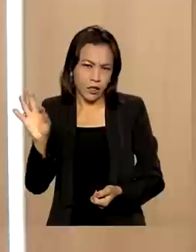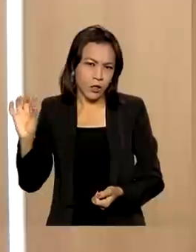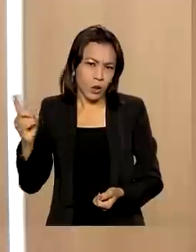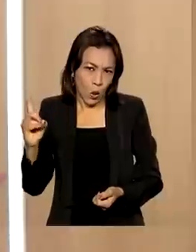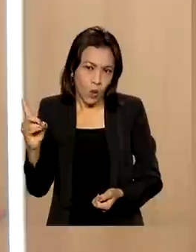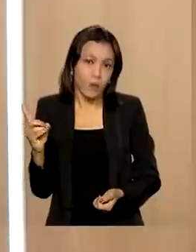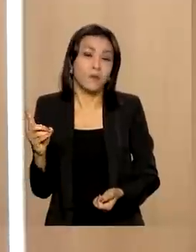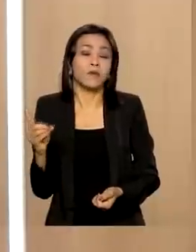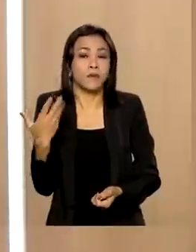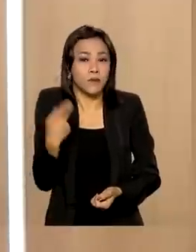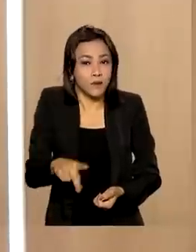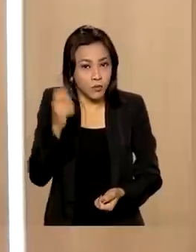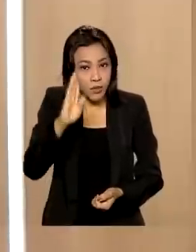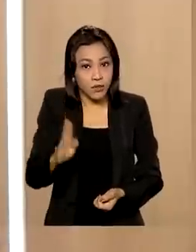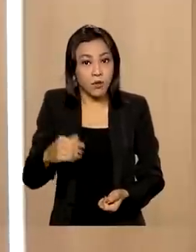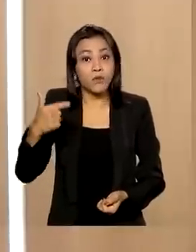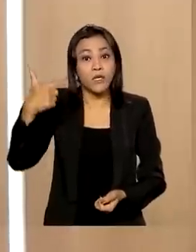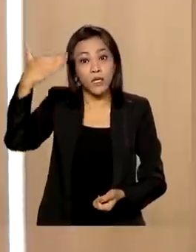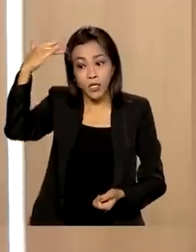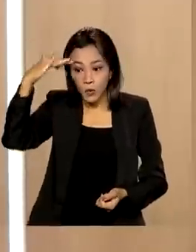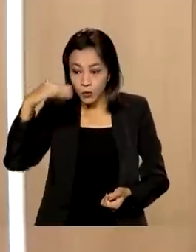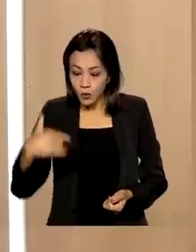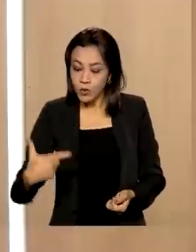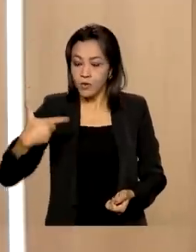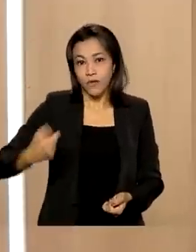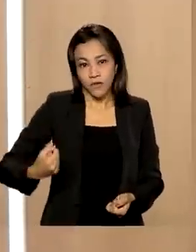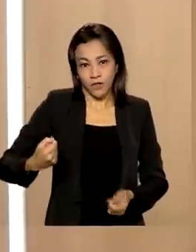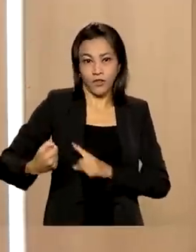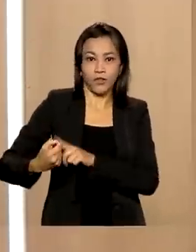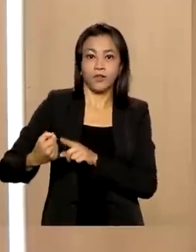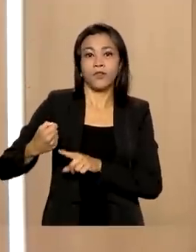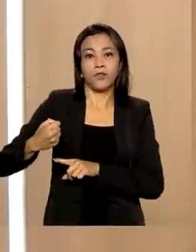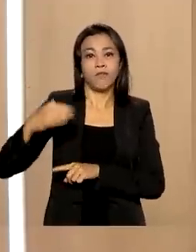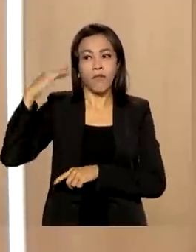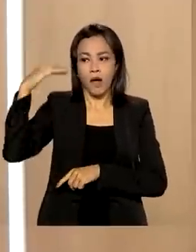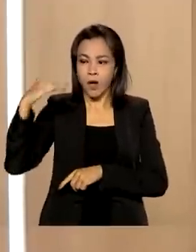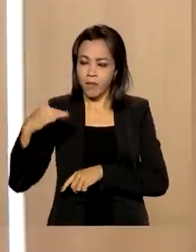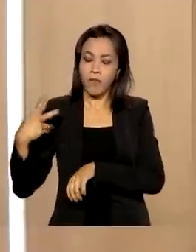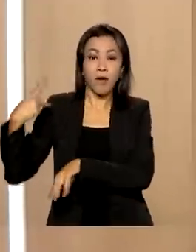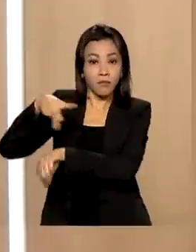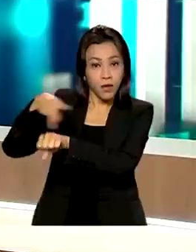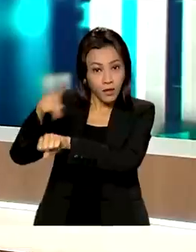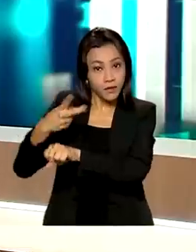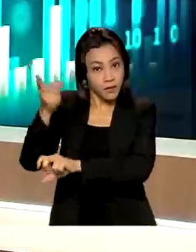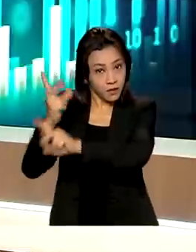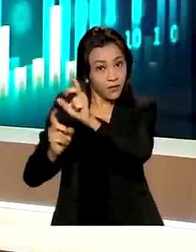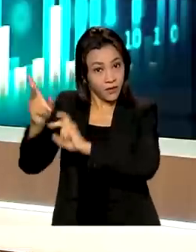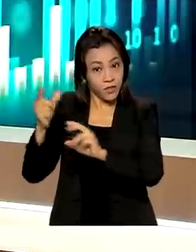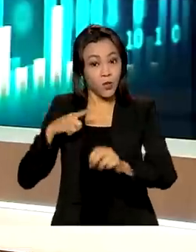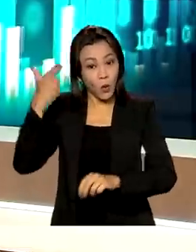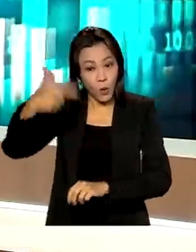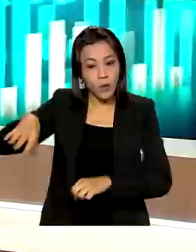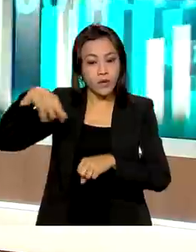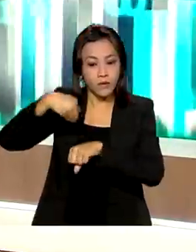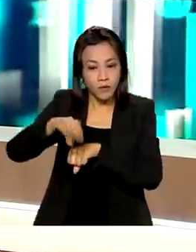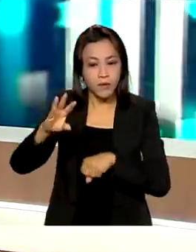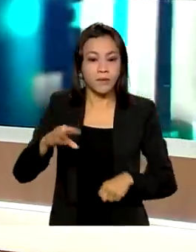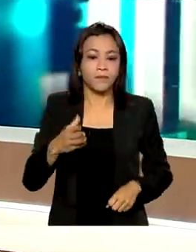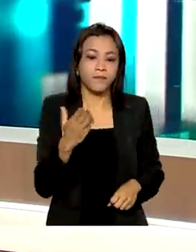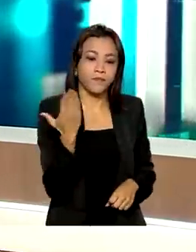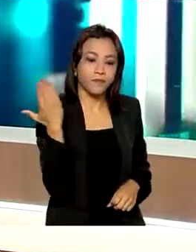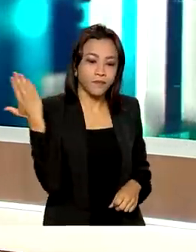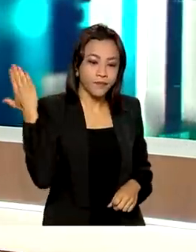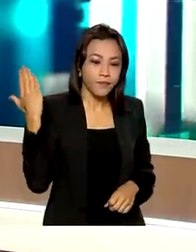Brasil, com isso, está entre os 20 maiores produtores e exportadores de petróleo. Mas temos mais informação para você ainda. Vamos falar agora,